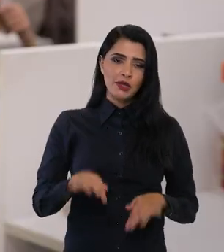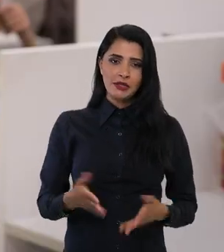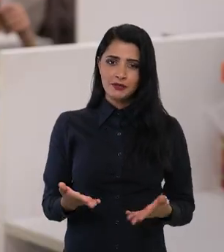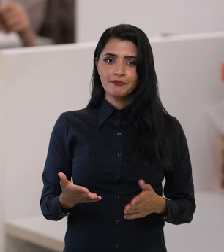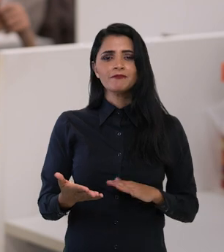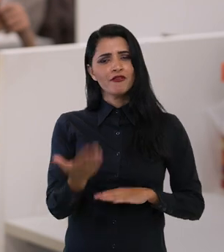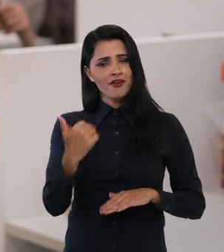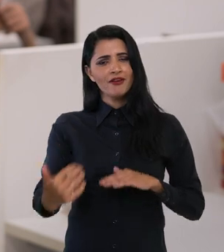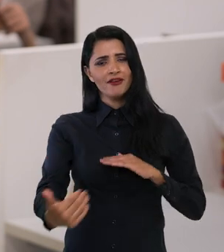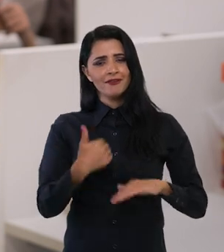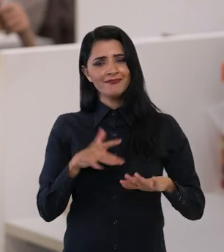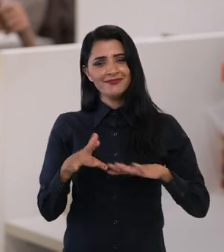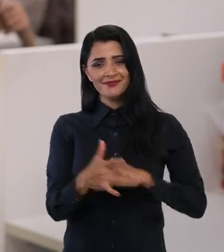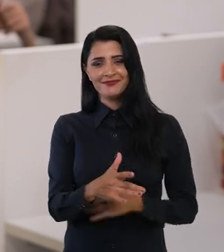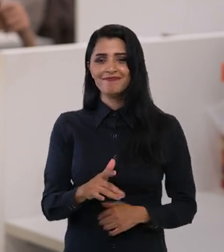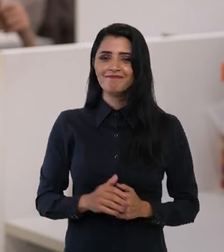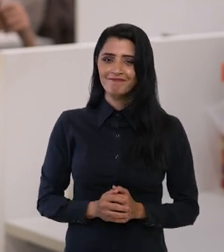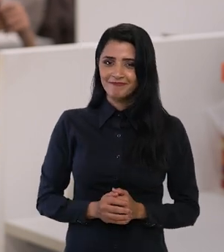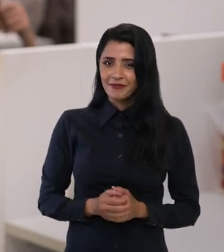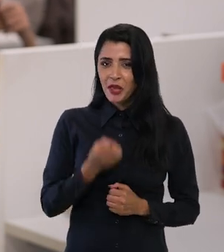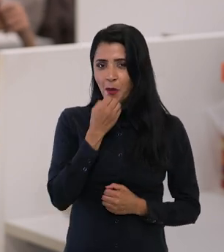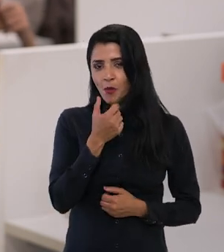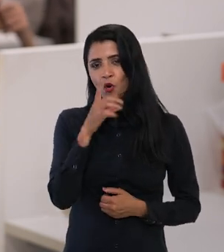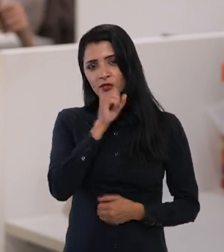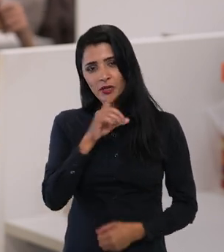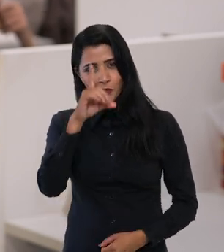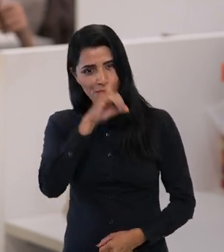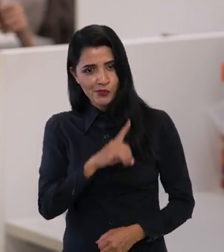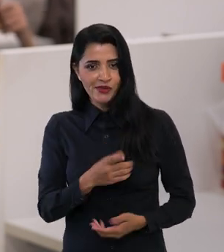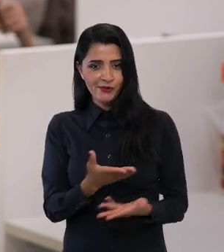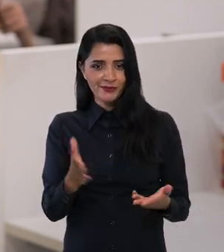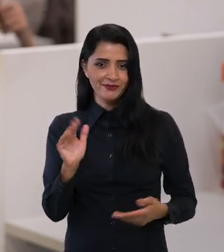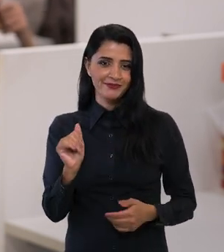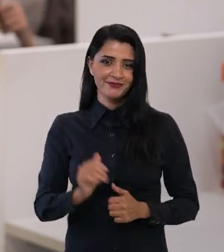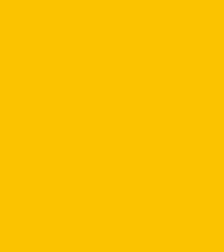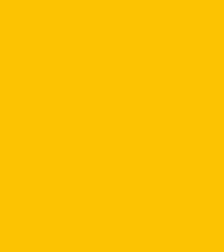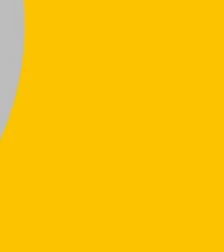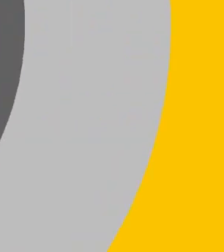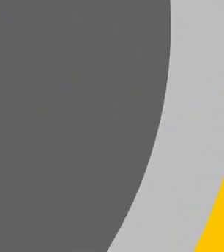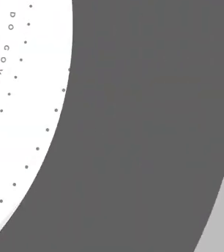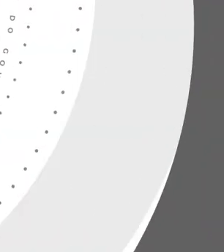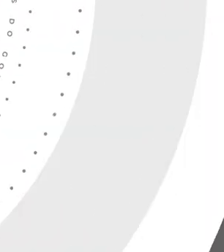Gobi de hoje fica por aqui. Sigam com a gente nas redes sociais e bom fim de semana!